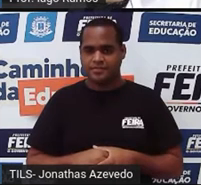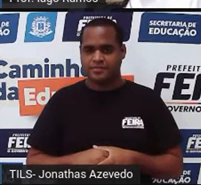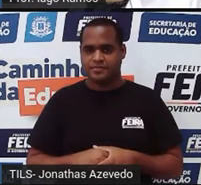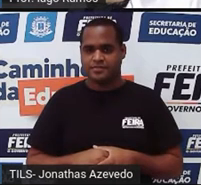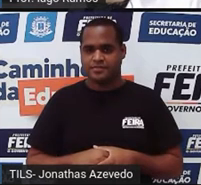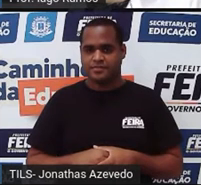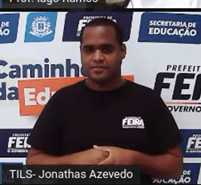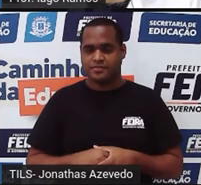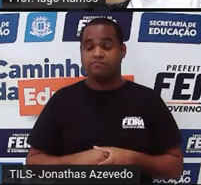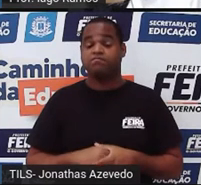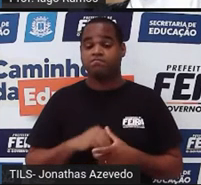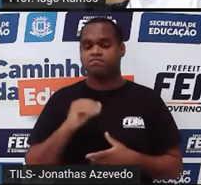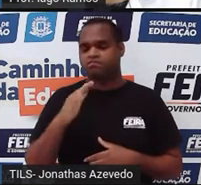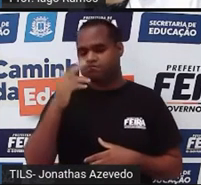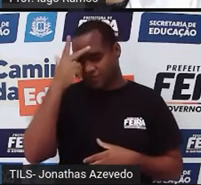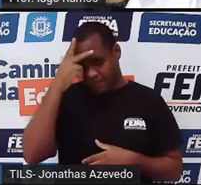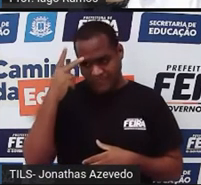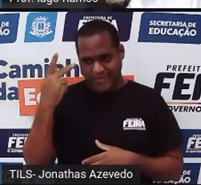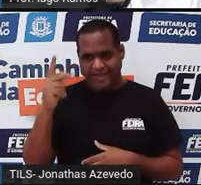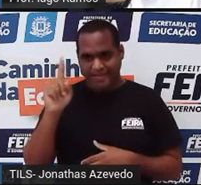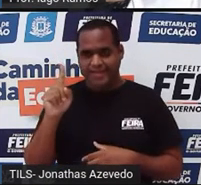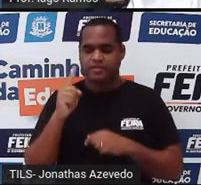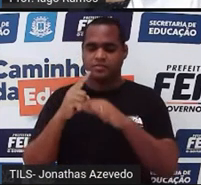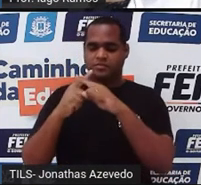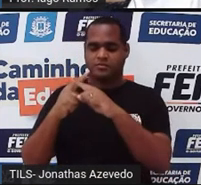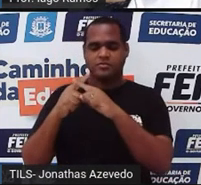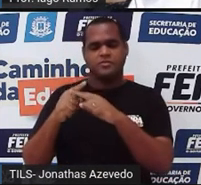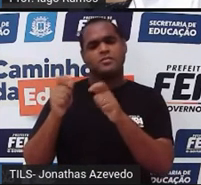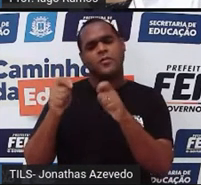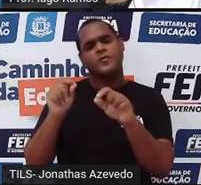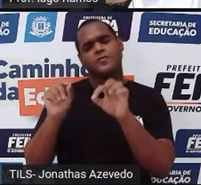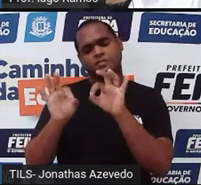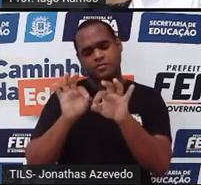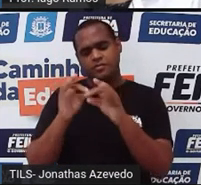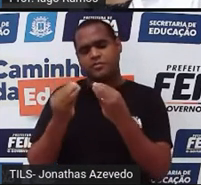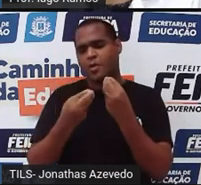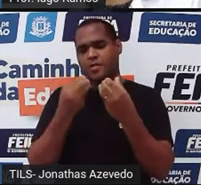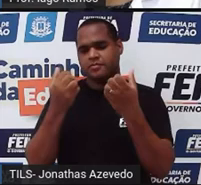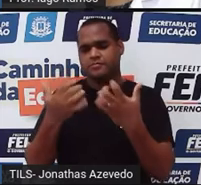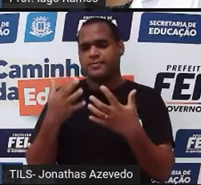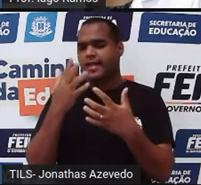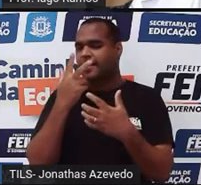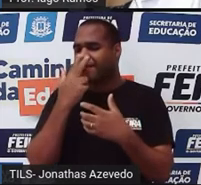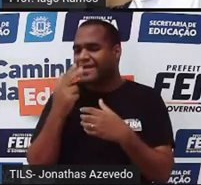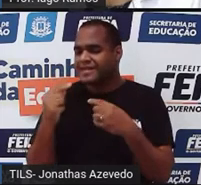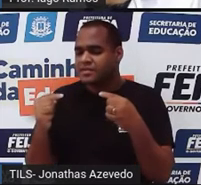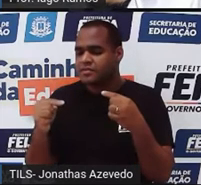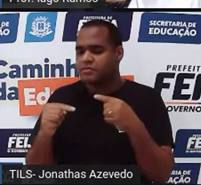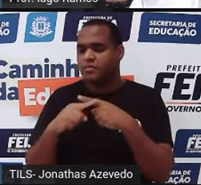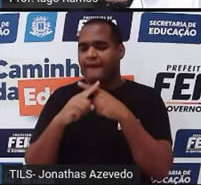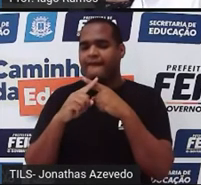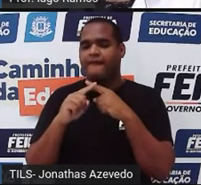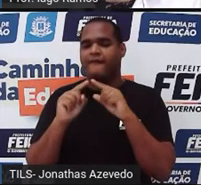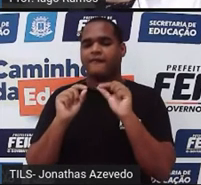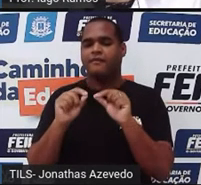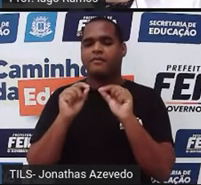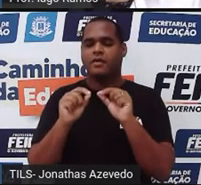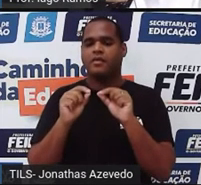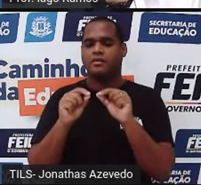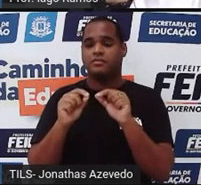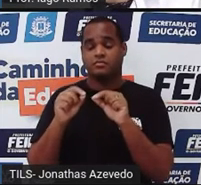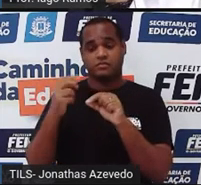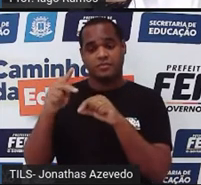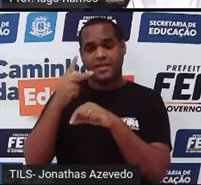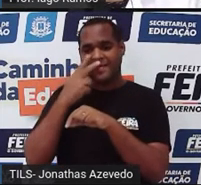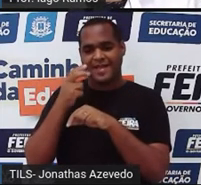o X, a pessoa que vai usar o X, pode fazer o seguinte, pode tentar bloquear ele aqui, né, na